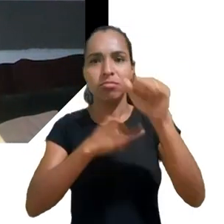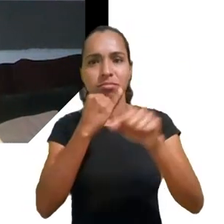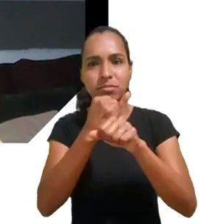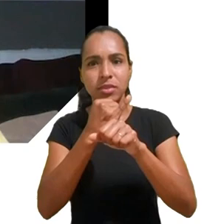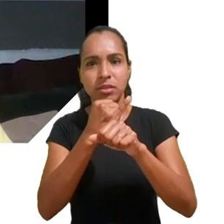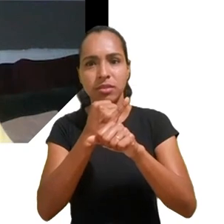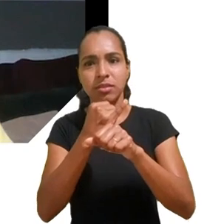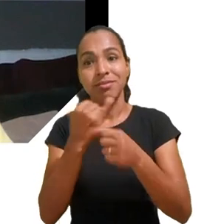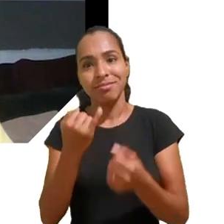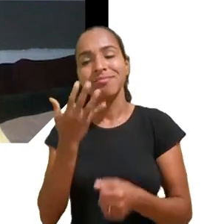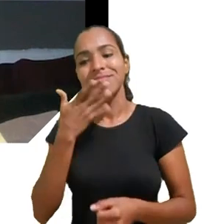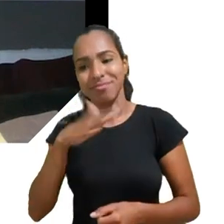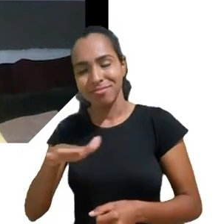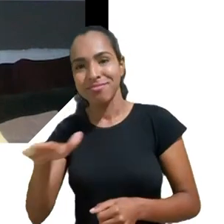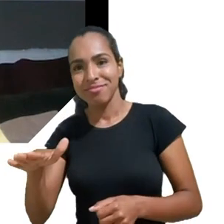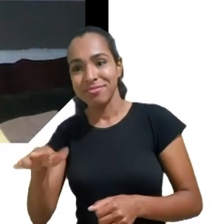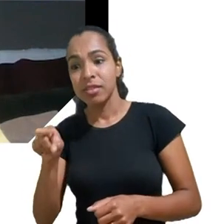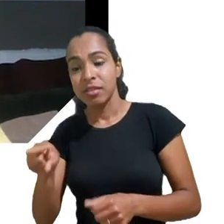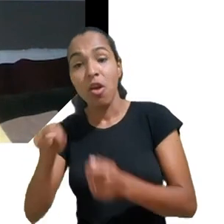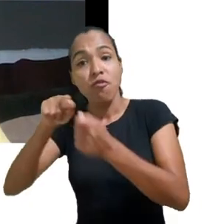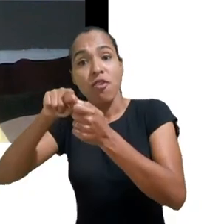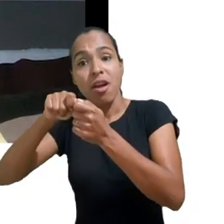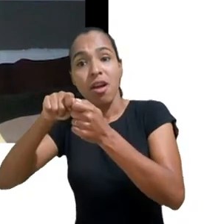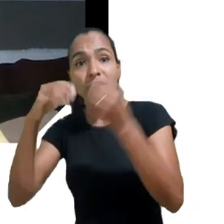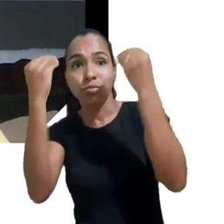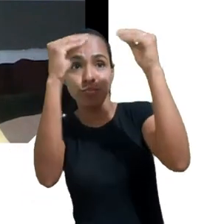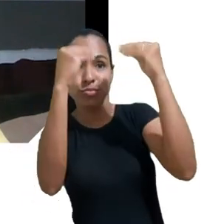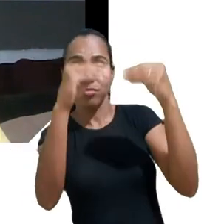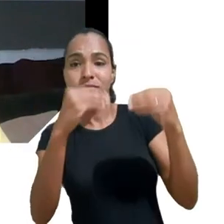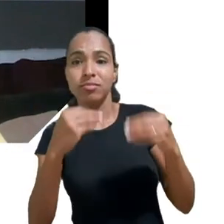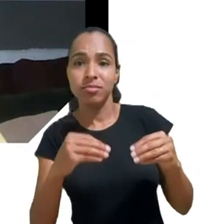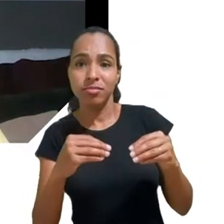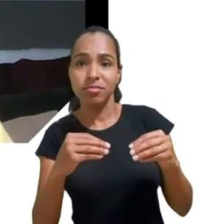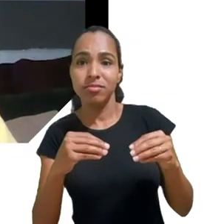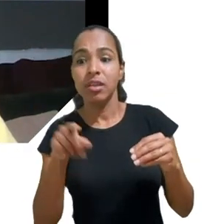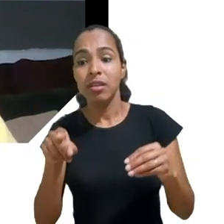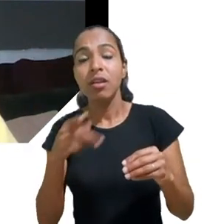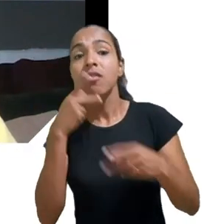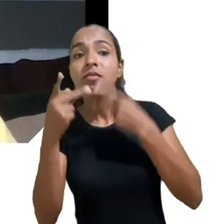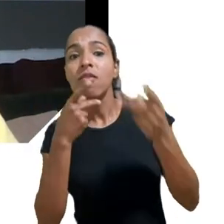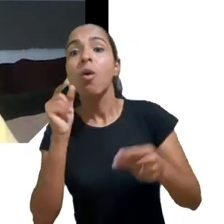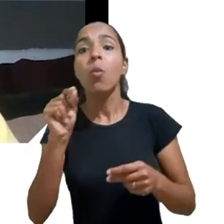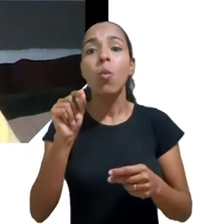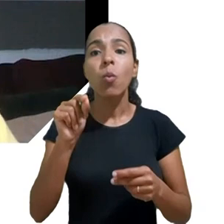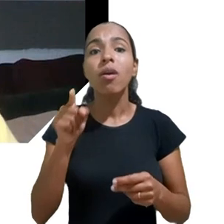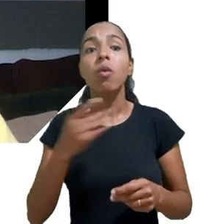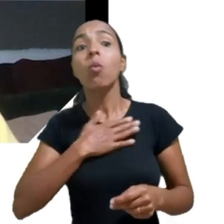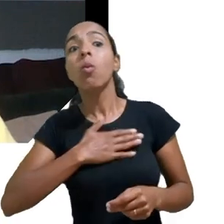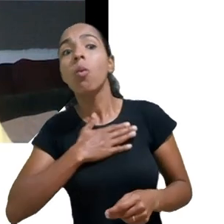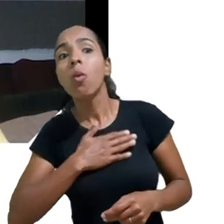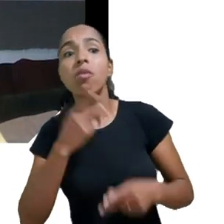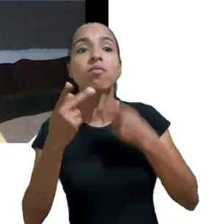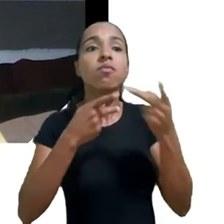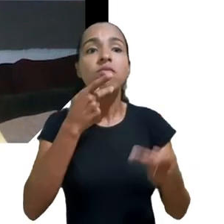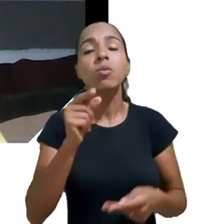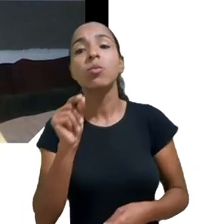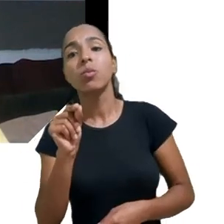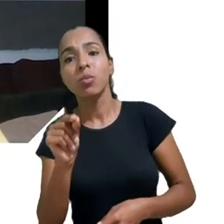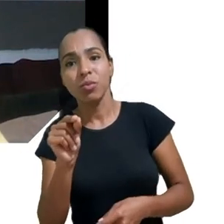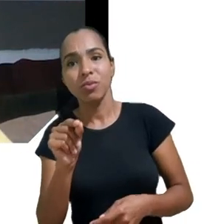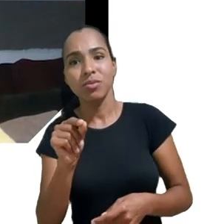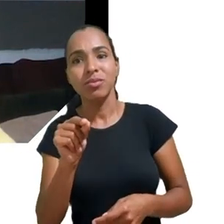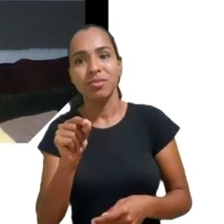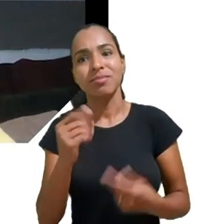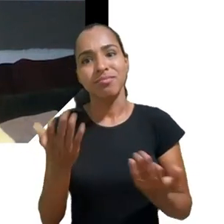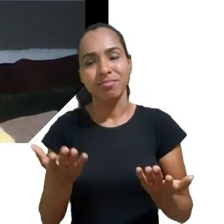pelas crianças, ou seja, como as crianças aparecem, sobre o que elas estão falando, do que elas gostam de falar e buscar se inserir nessas narrativas,